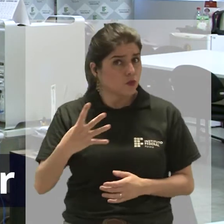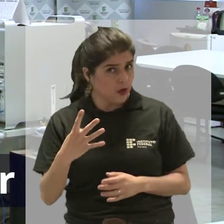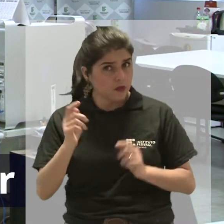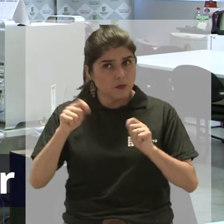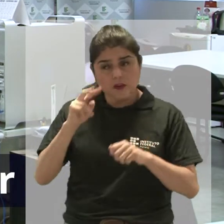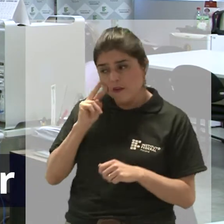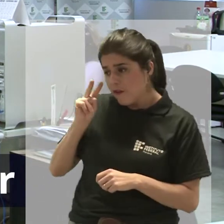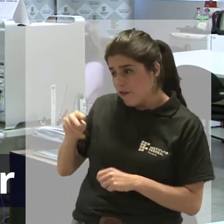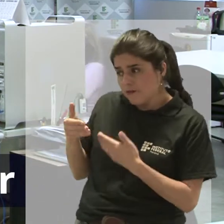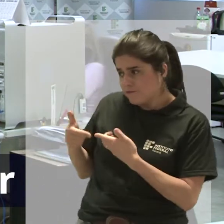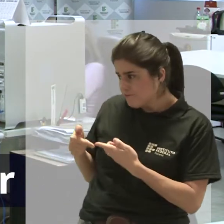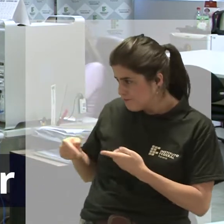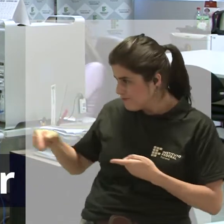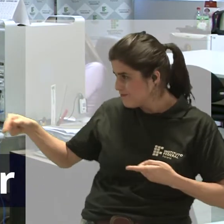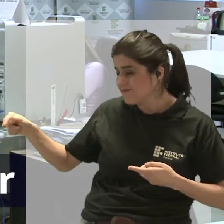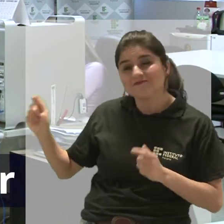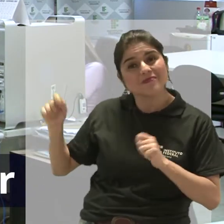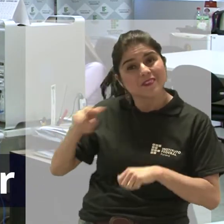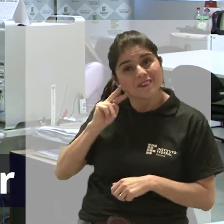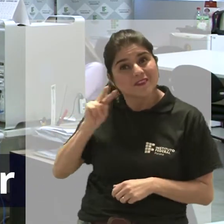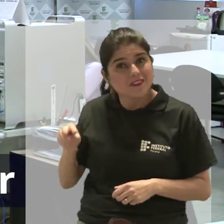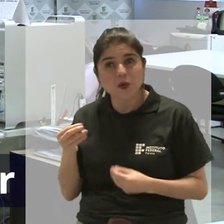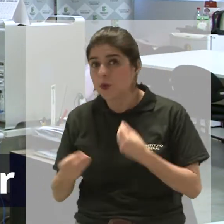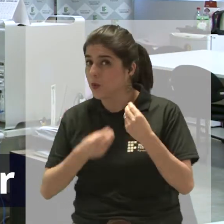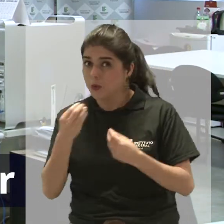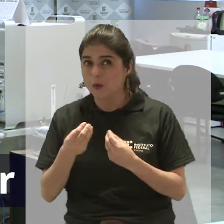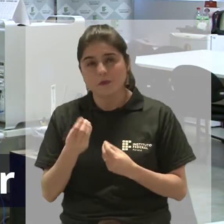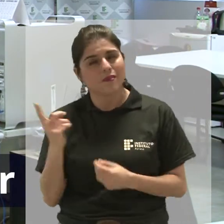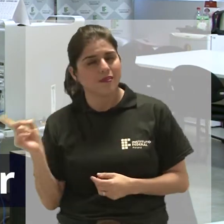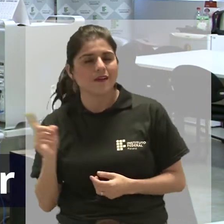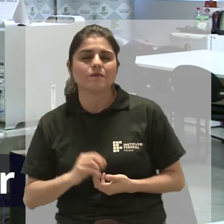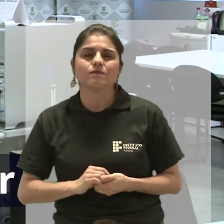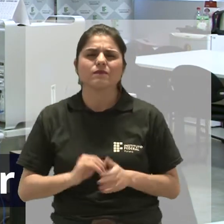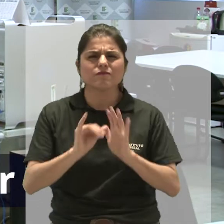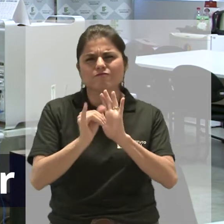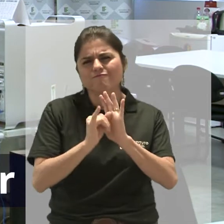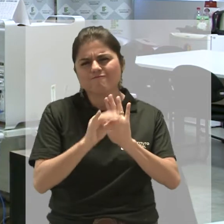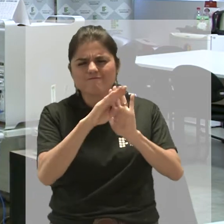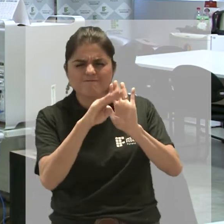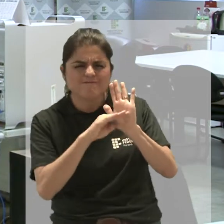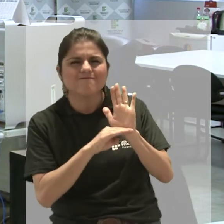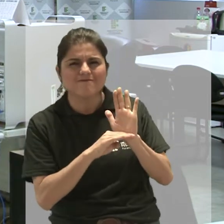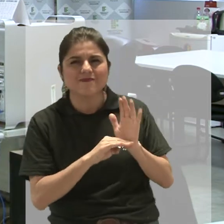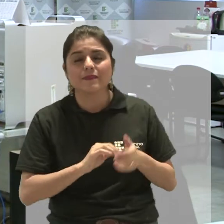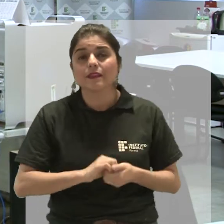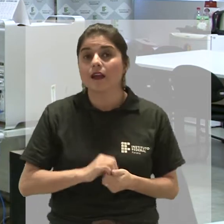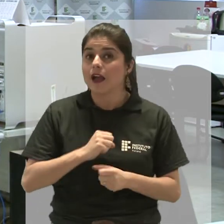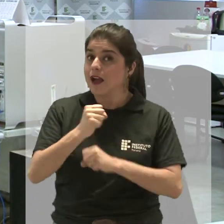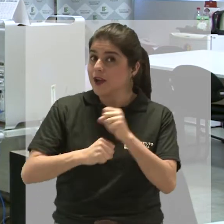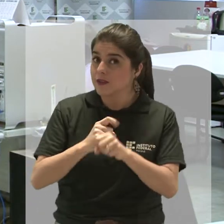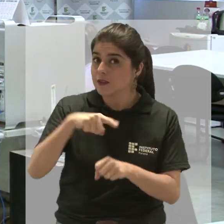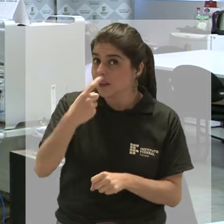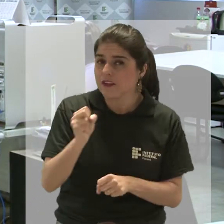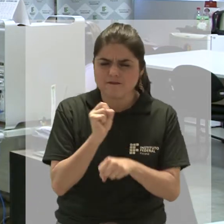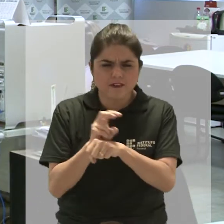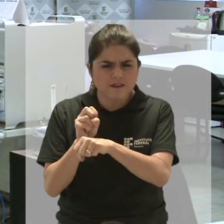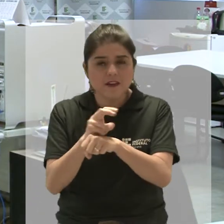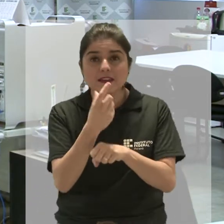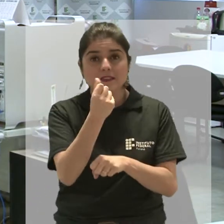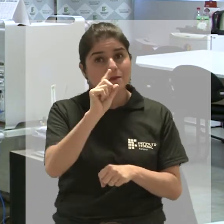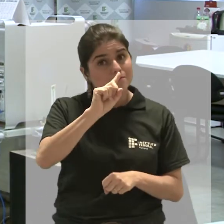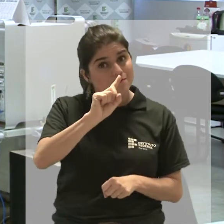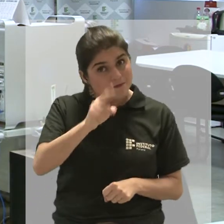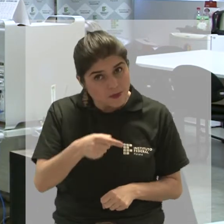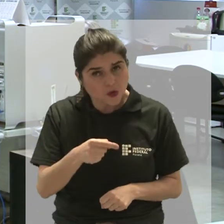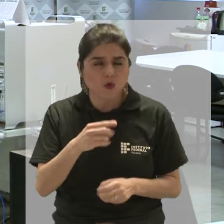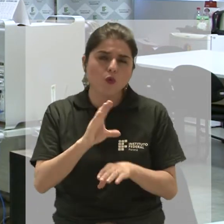14 pelo site da Banca Organizadora do Processo de Seleção, a FUNTEF. Para o próximo ano, o IFPR oferece